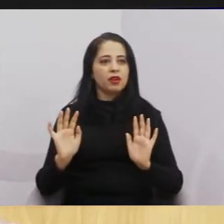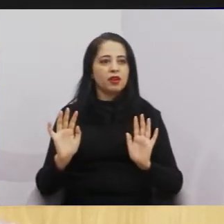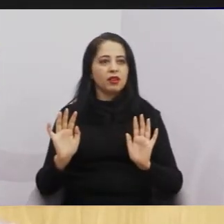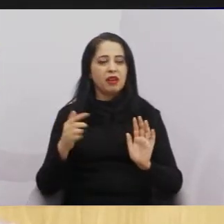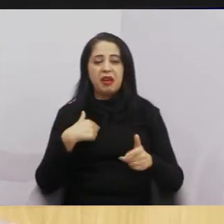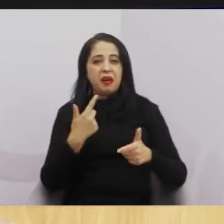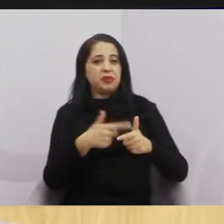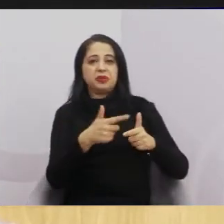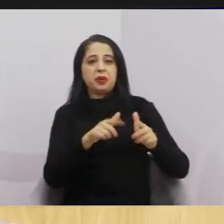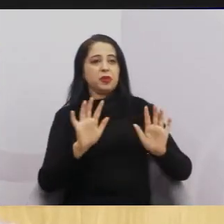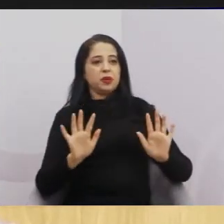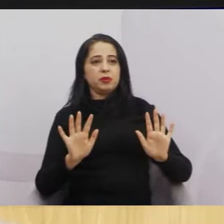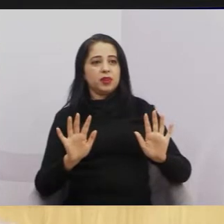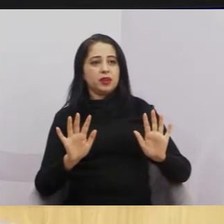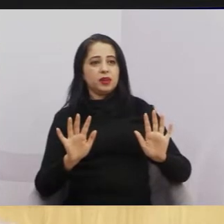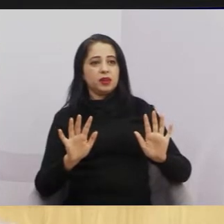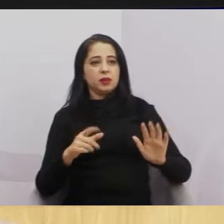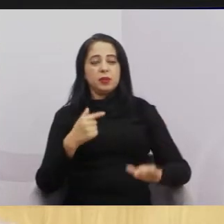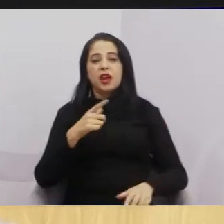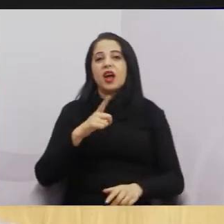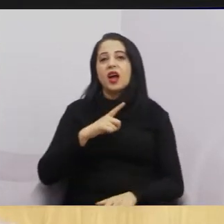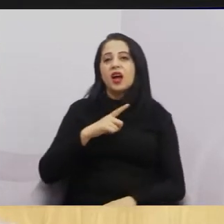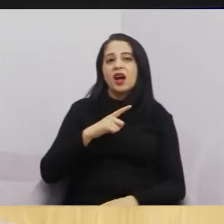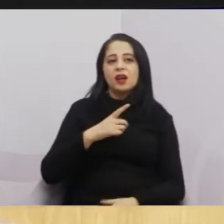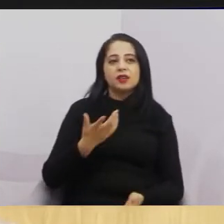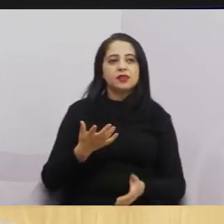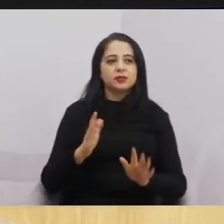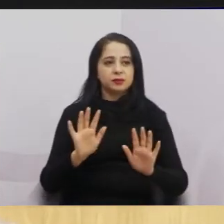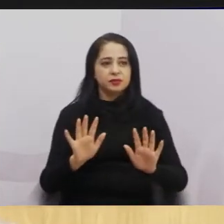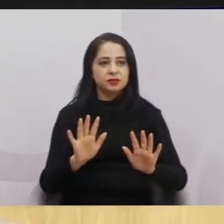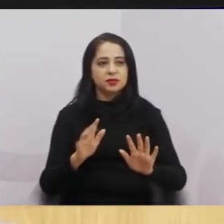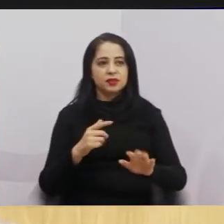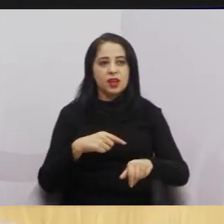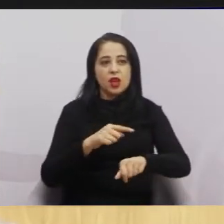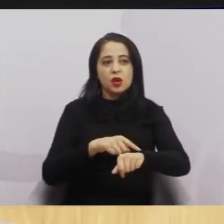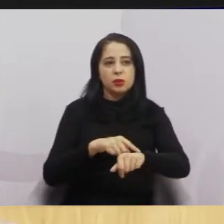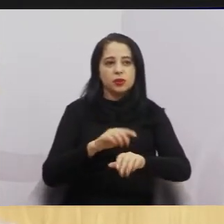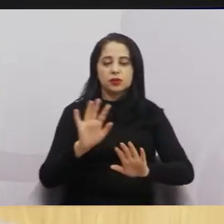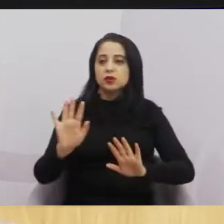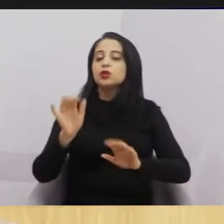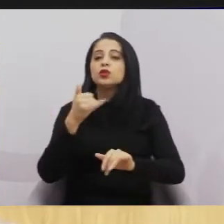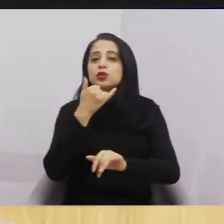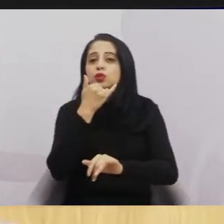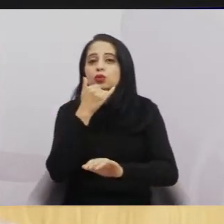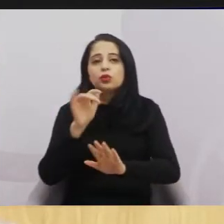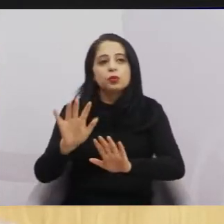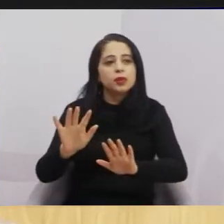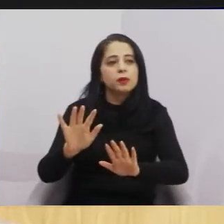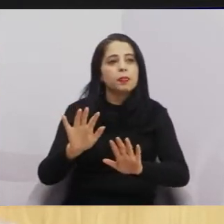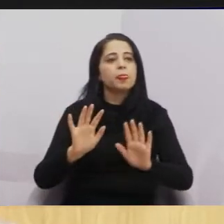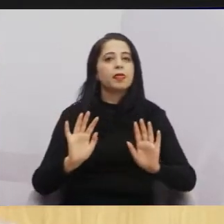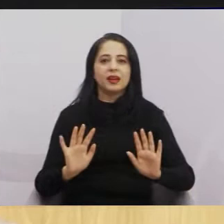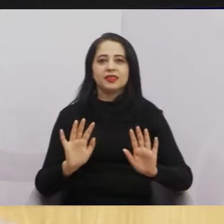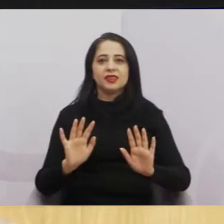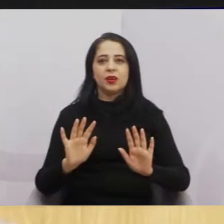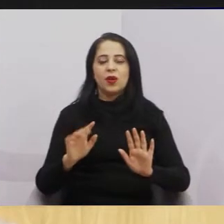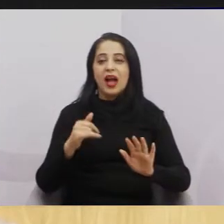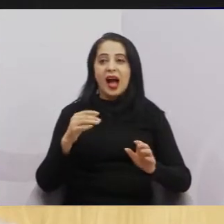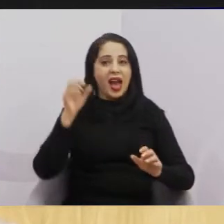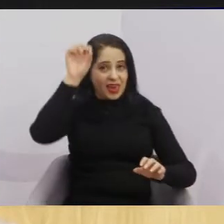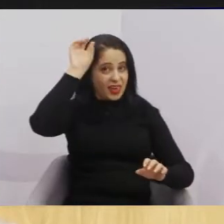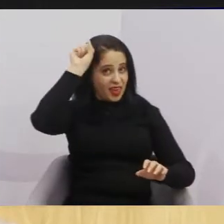A assessora veio e falou assim, tem um lanche quentinho lá. Eu falei, não vai dar tempo, só um minuto, vereador. Eu falei, não vai dar tempo de comer,